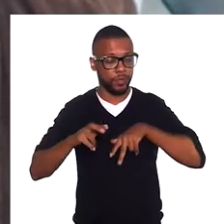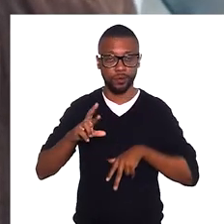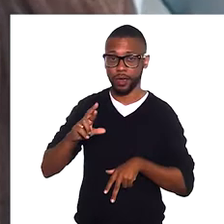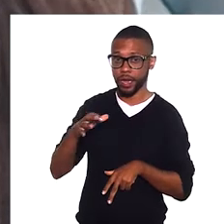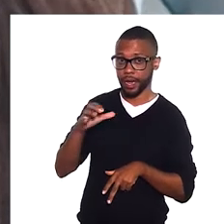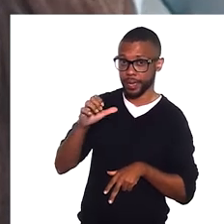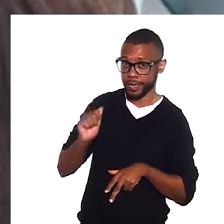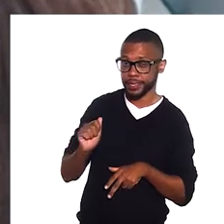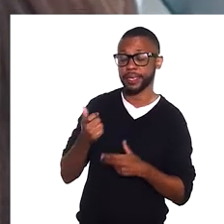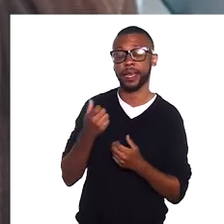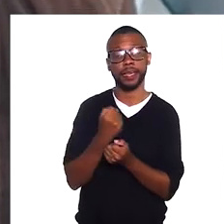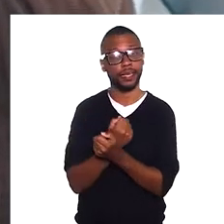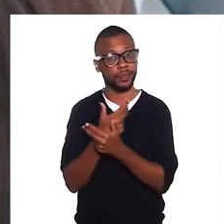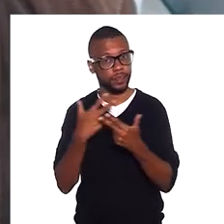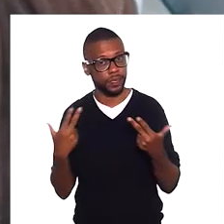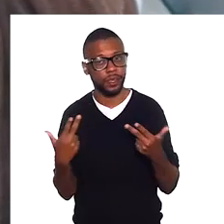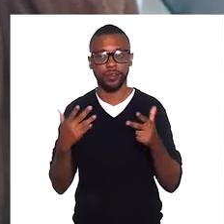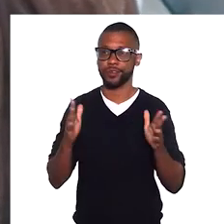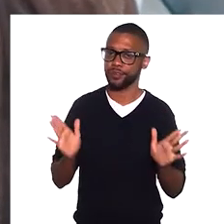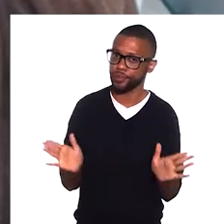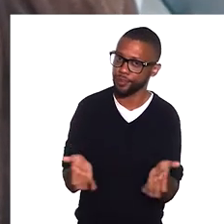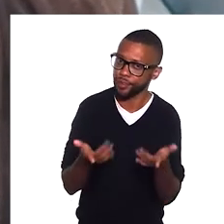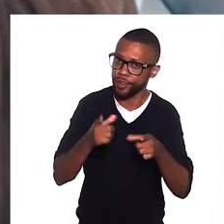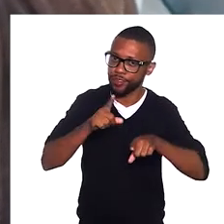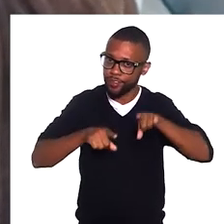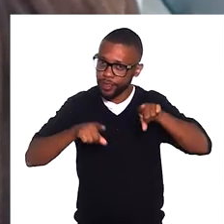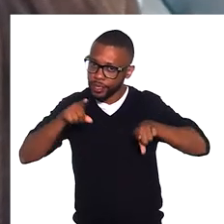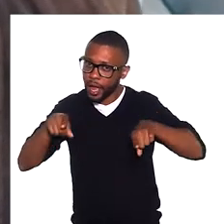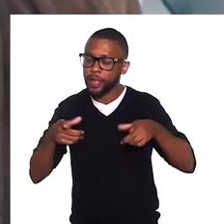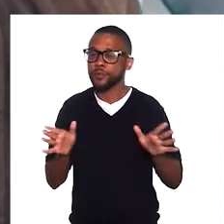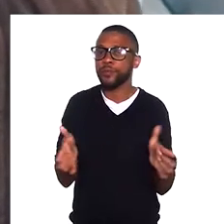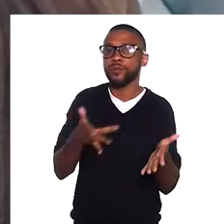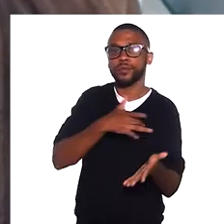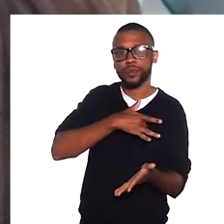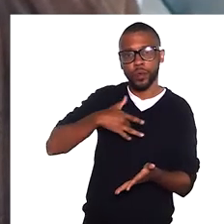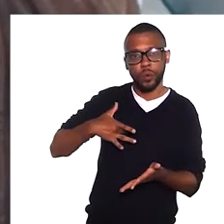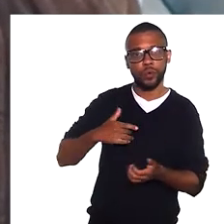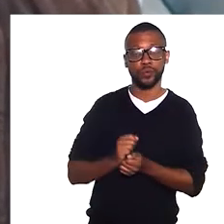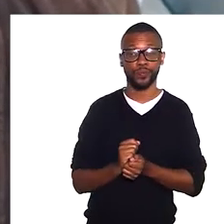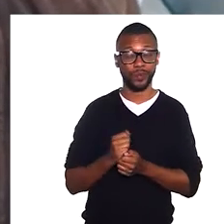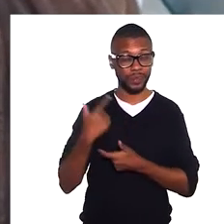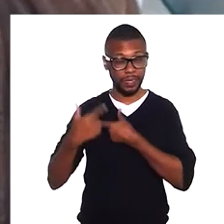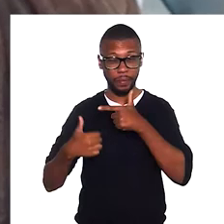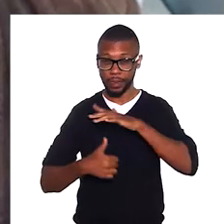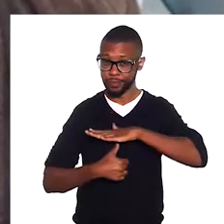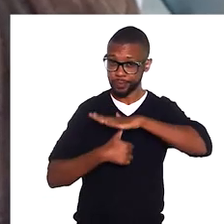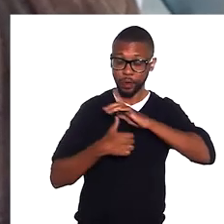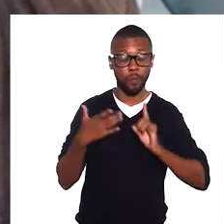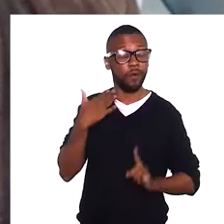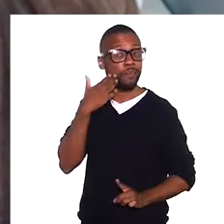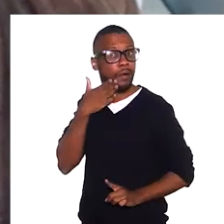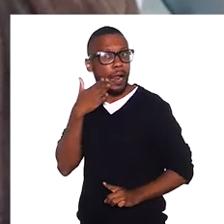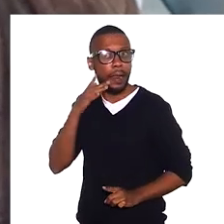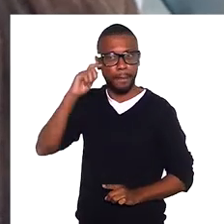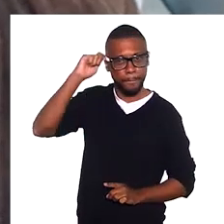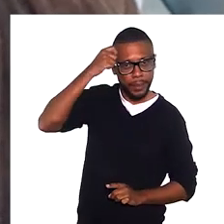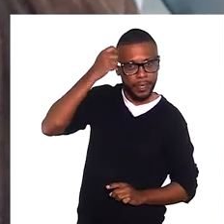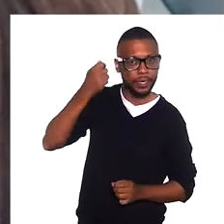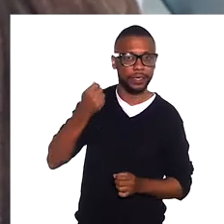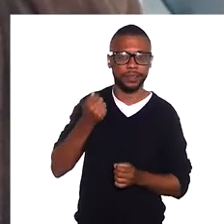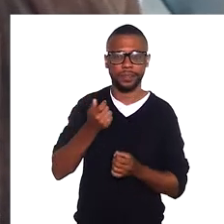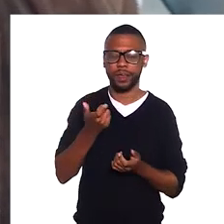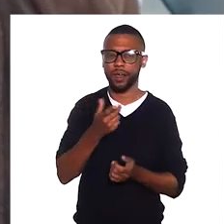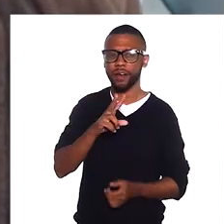gênero, raça e etnia, diversidade e promoção da saúde. Tem trabalhado com instituições como Fala Preta, Oxfam,